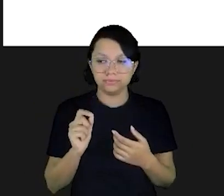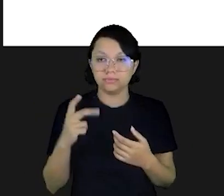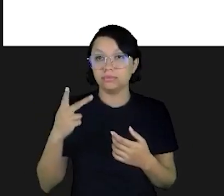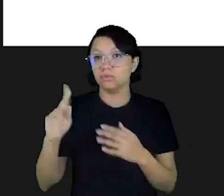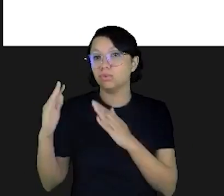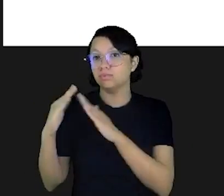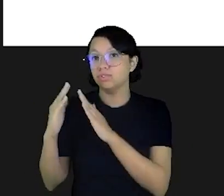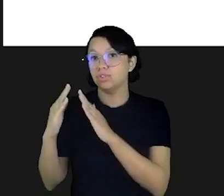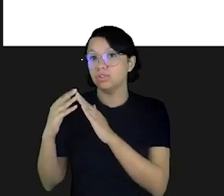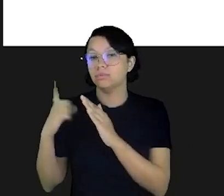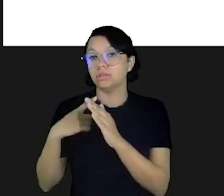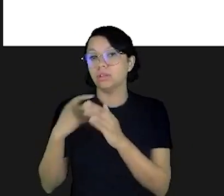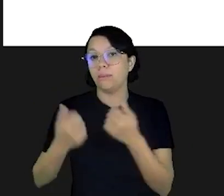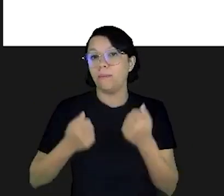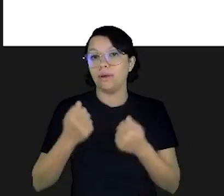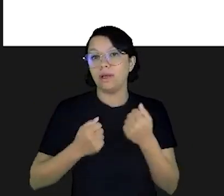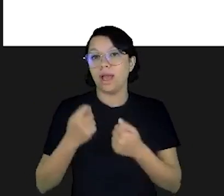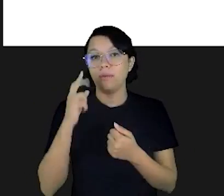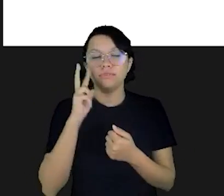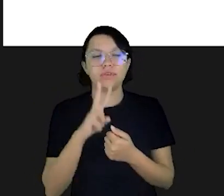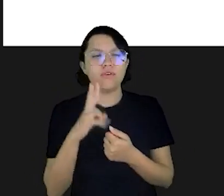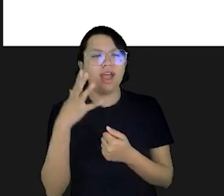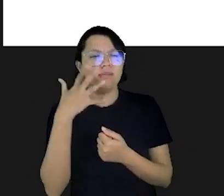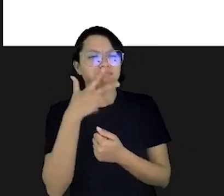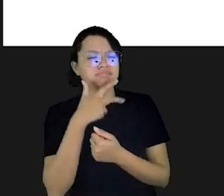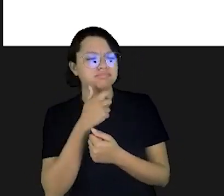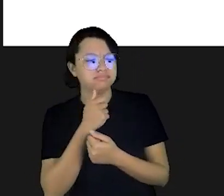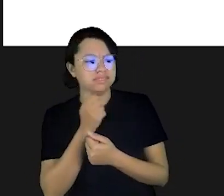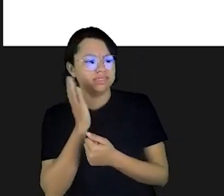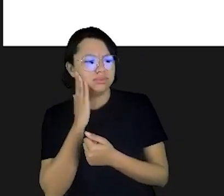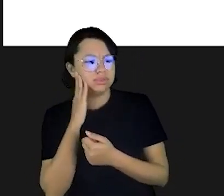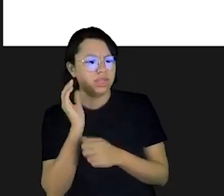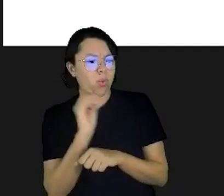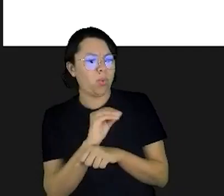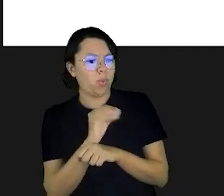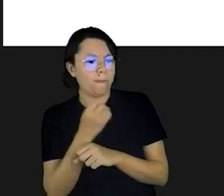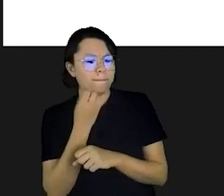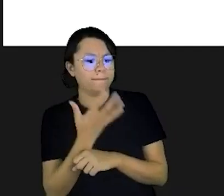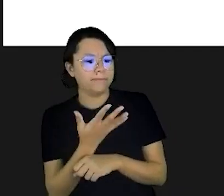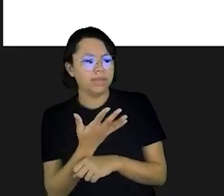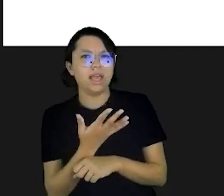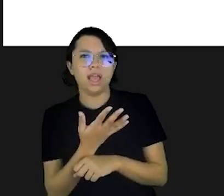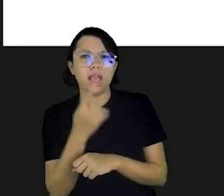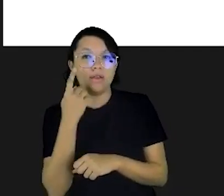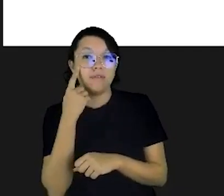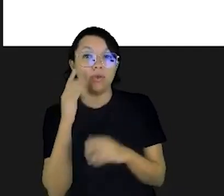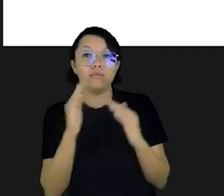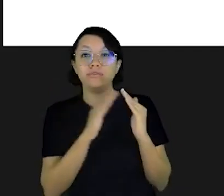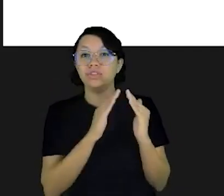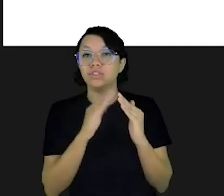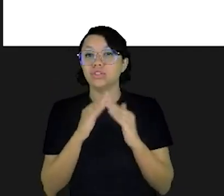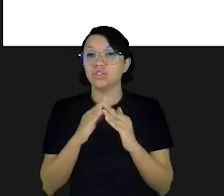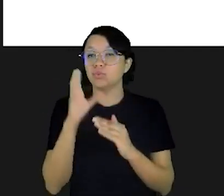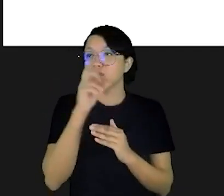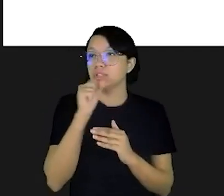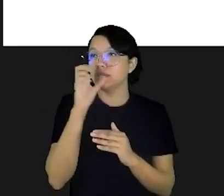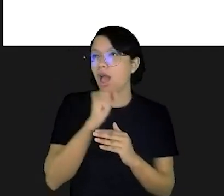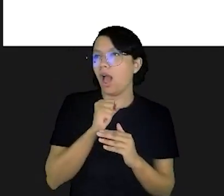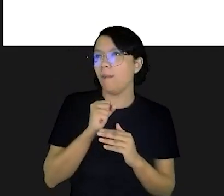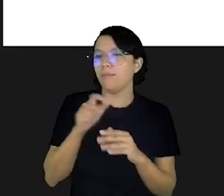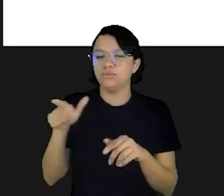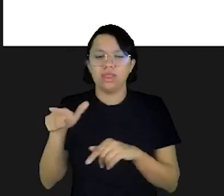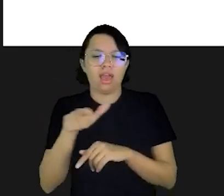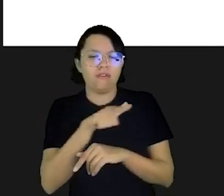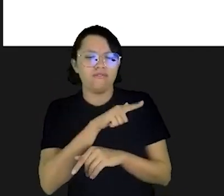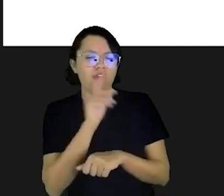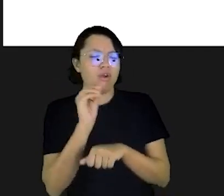o seu vizinho tem um carro que você acha bonito, que você sabe que é muito bem cuidado, você vê ali o seu vizinho todo sábado lavando o